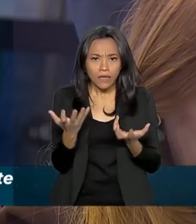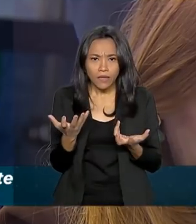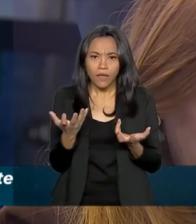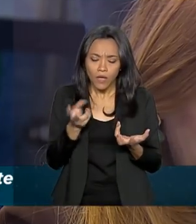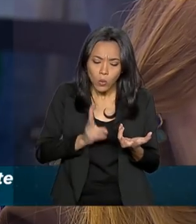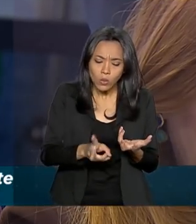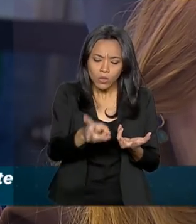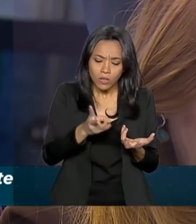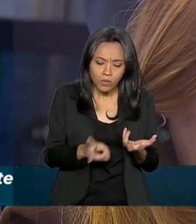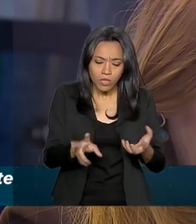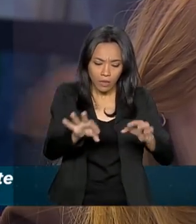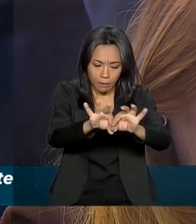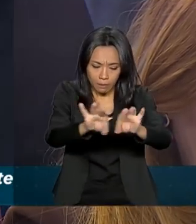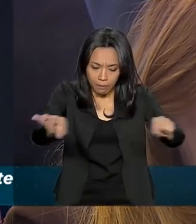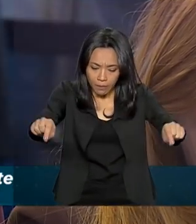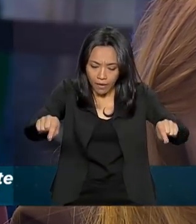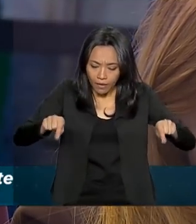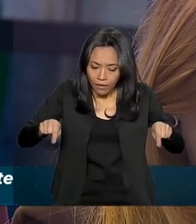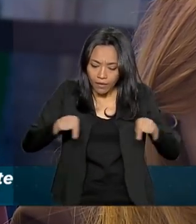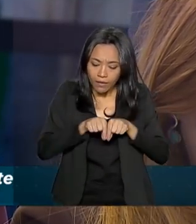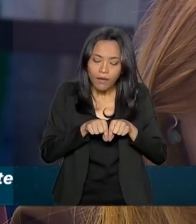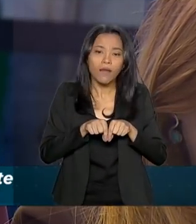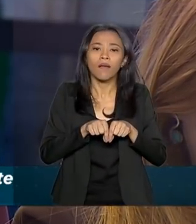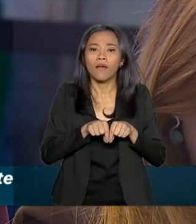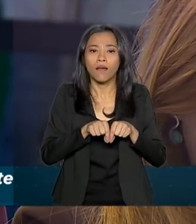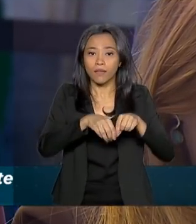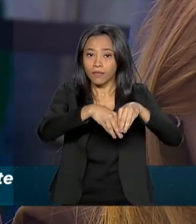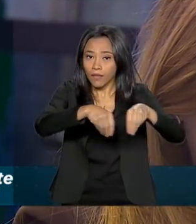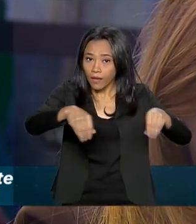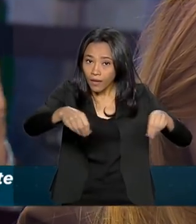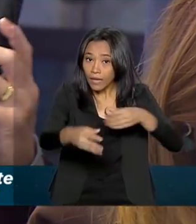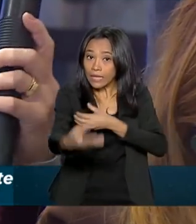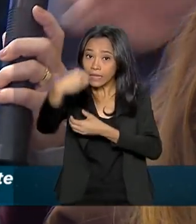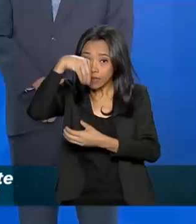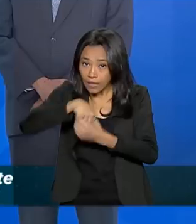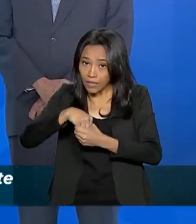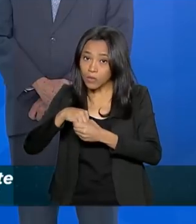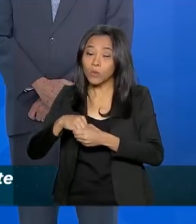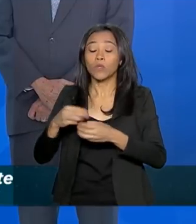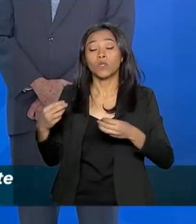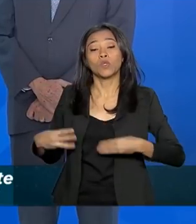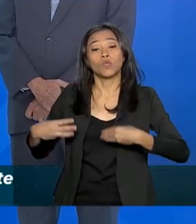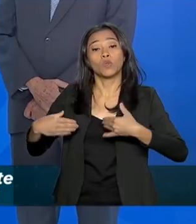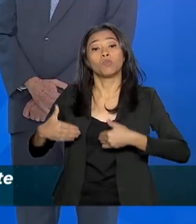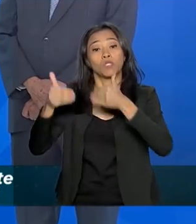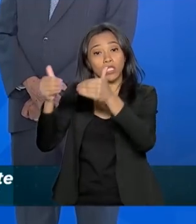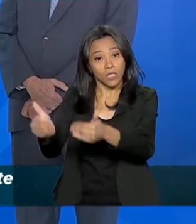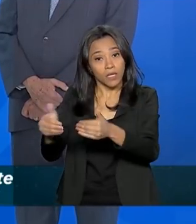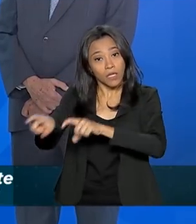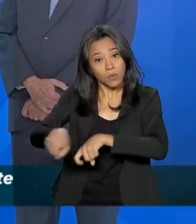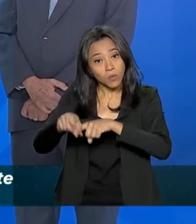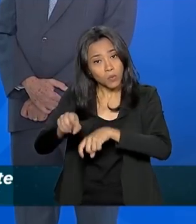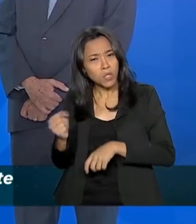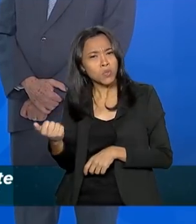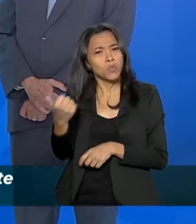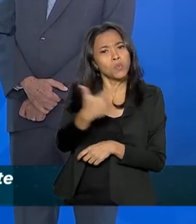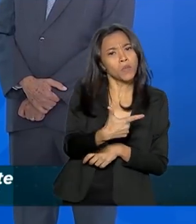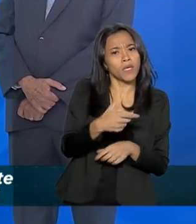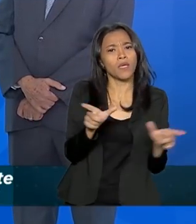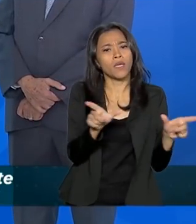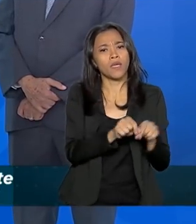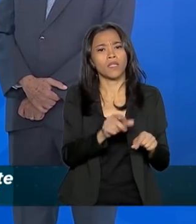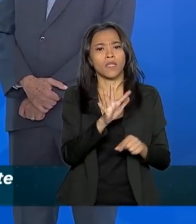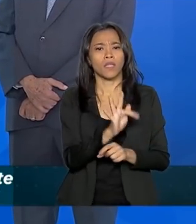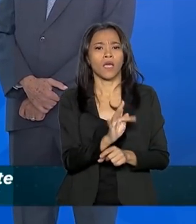demarcação de terras no Ministério da Agricultura e não na FUNAI. Olha só, o major explica melhor aqui, porque, olha só,